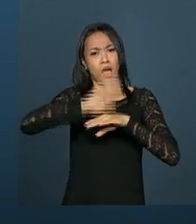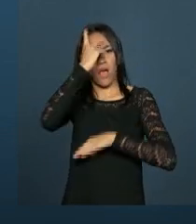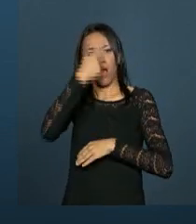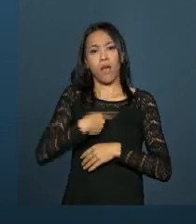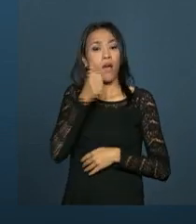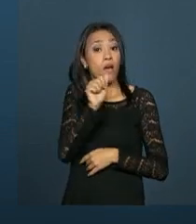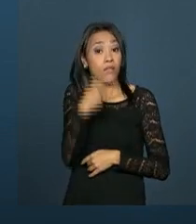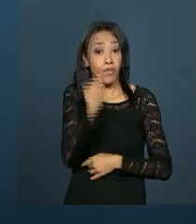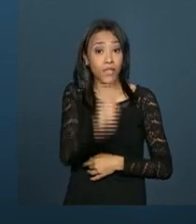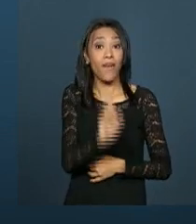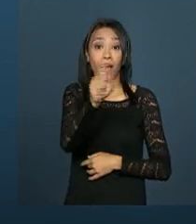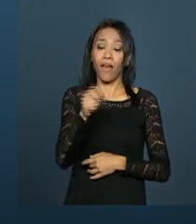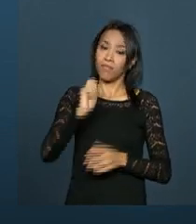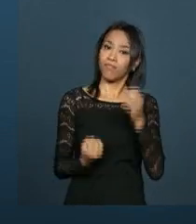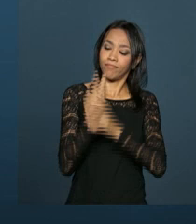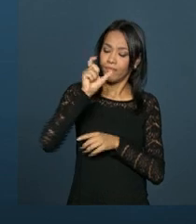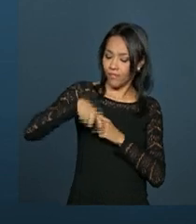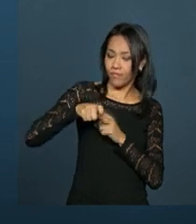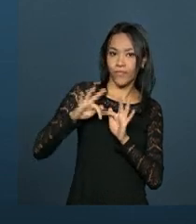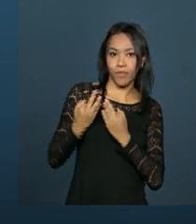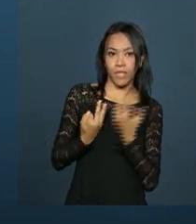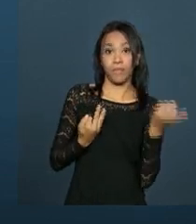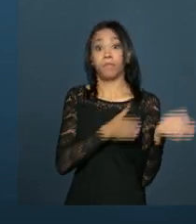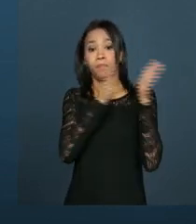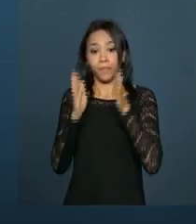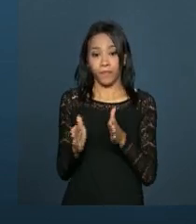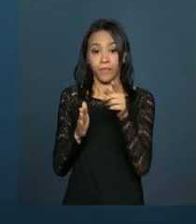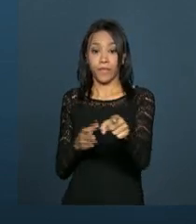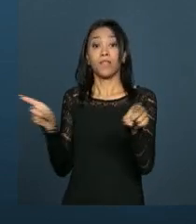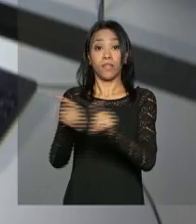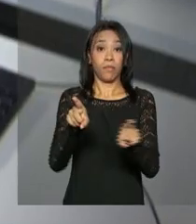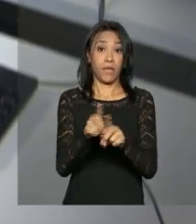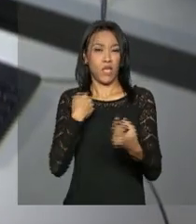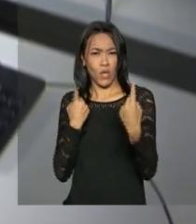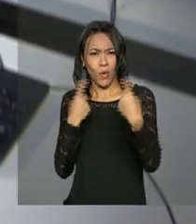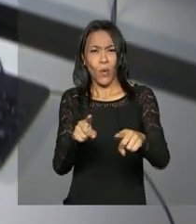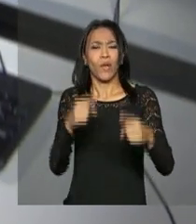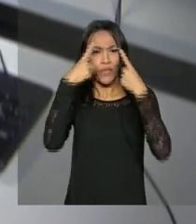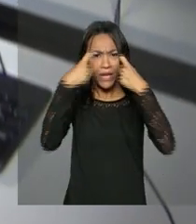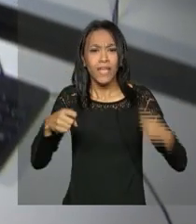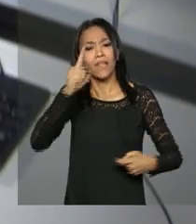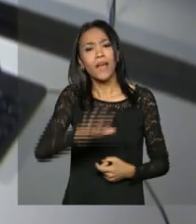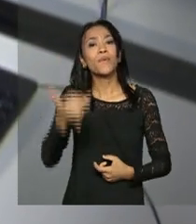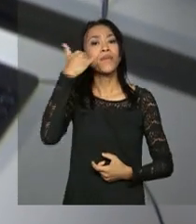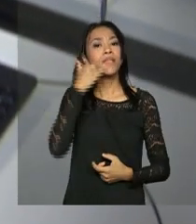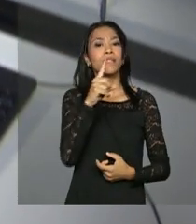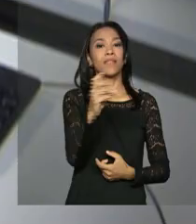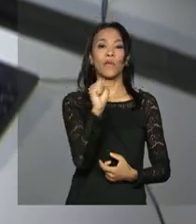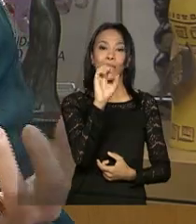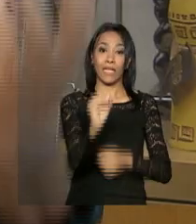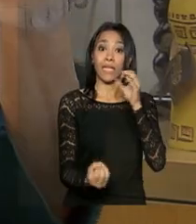da mulher brasileira foi o Bolsa Família. E para enfrentar a violência contra a mulher, o Ligue 180, criado em